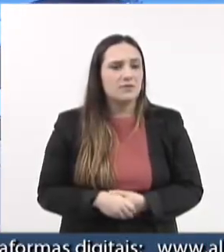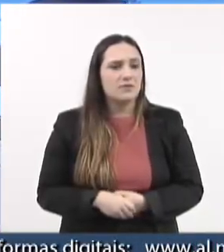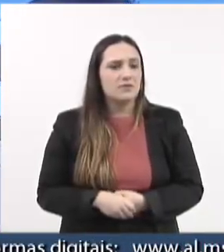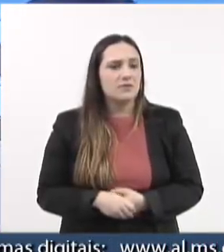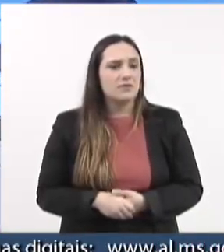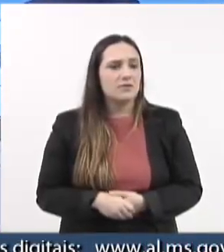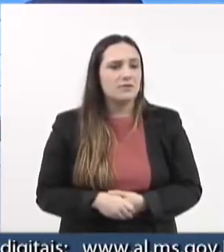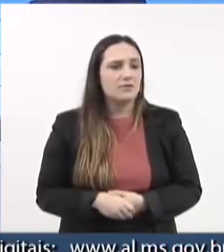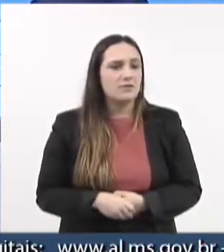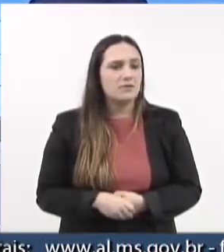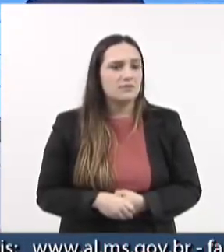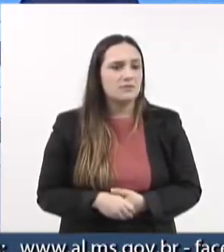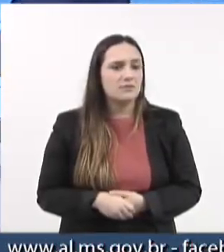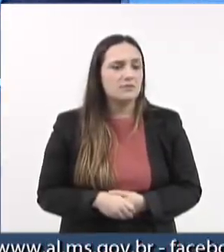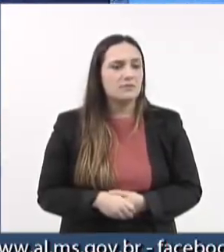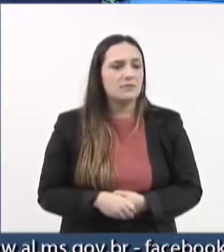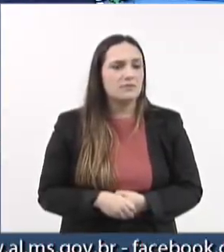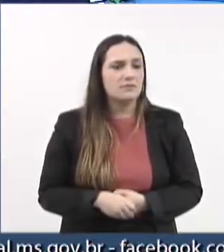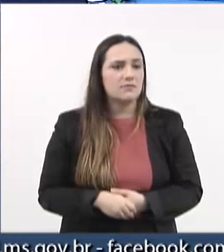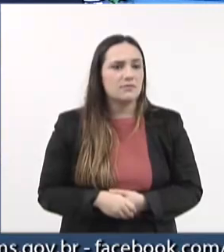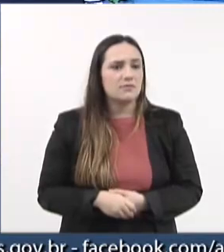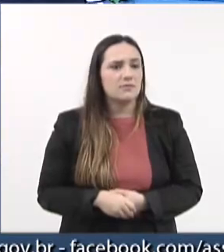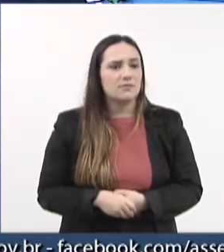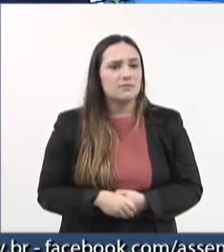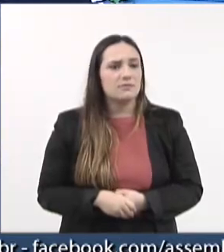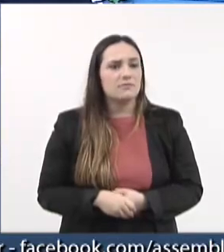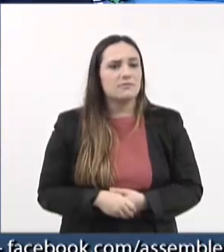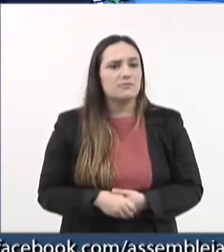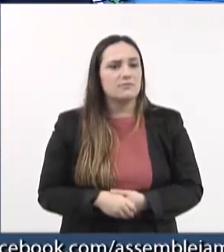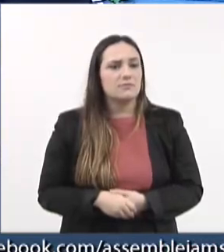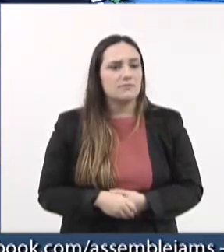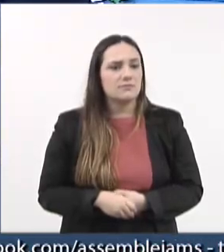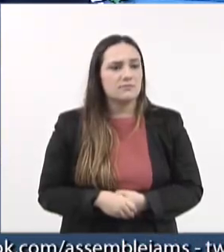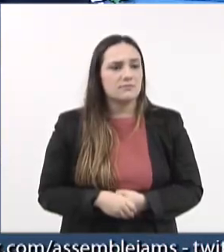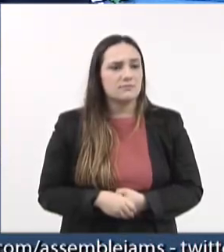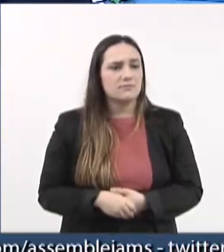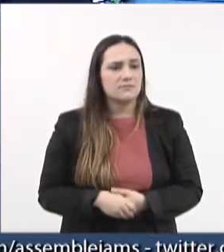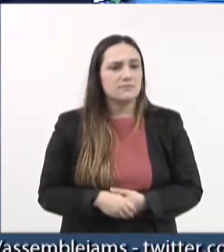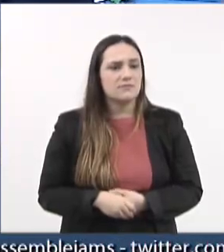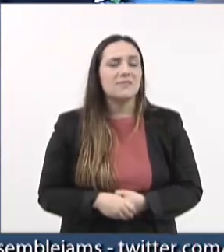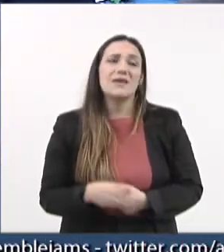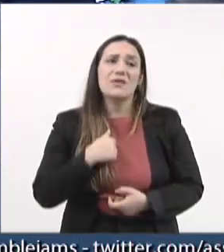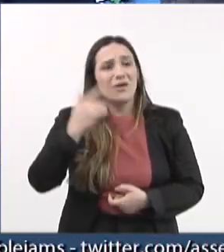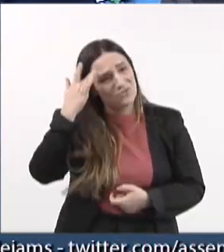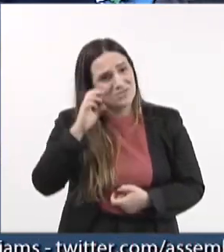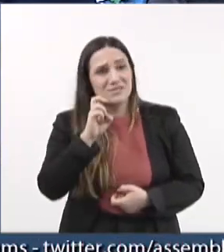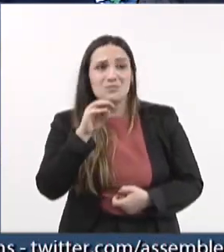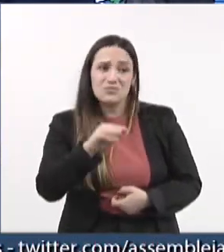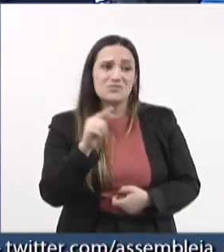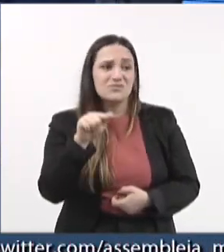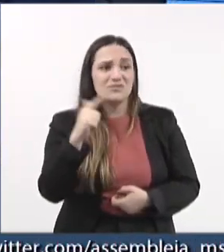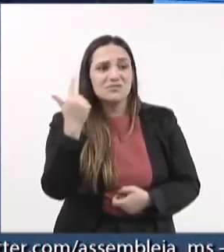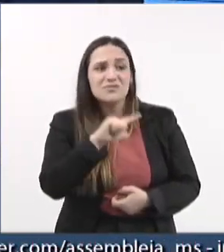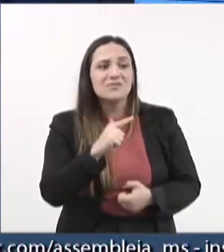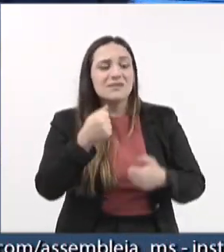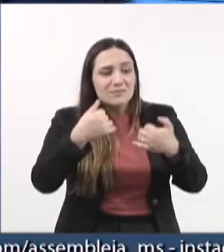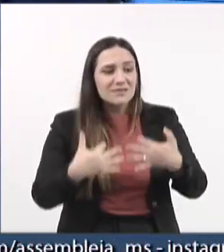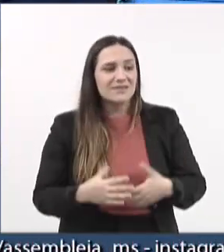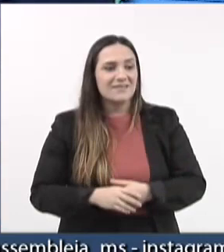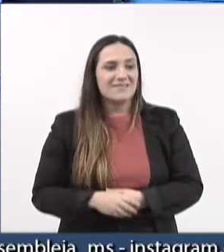Deve ser 10 minutos, V. Exª tem certeza que com 5 vai esgotar.